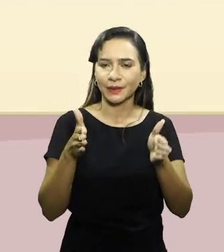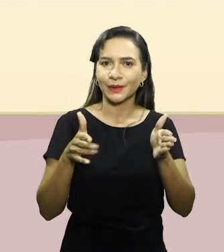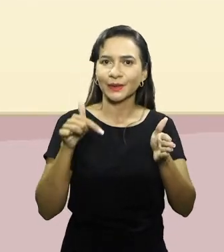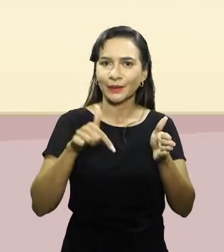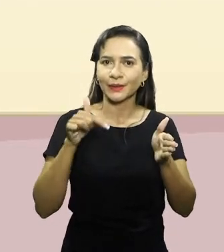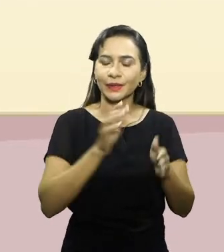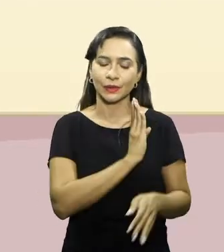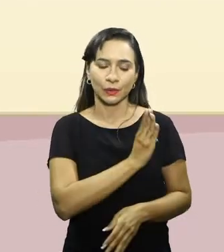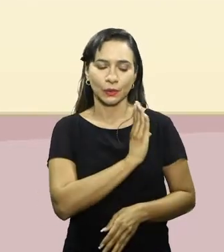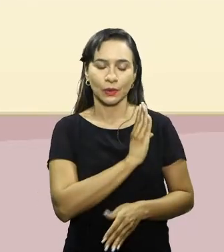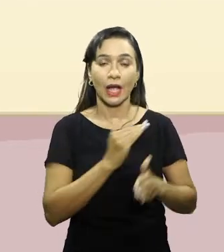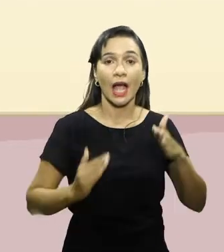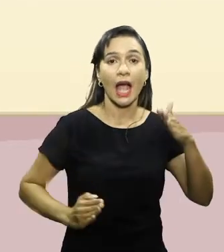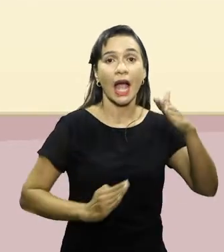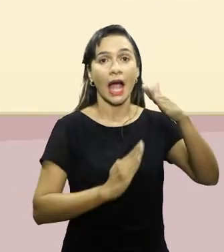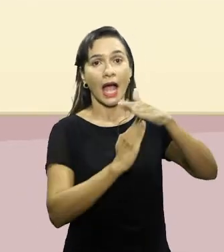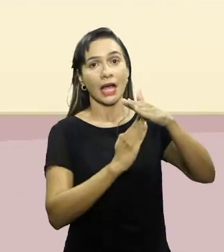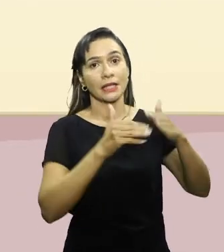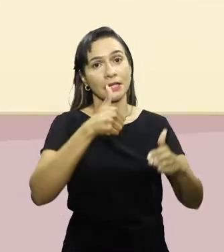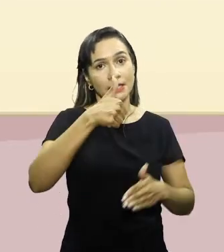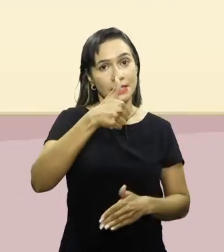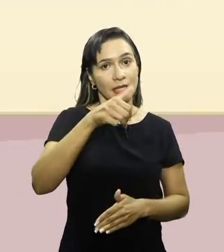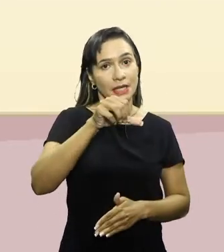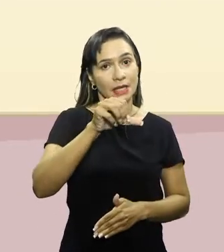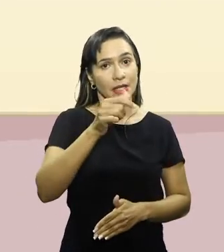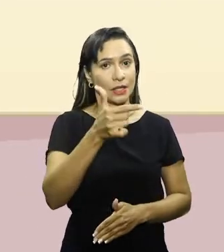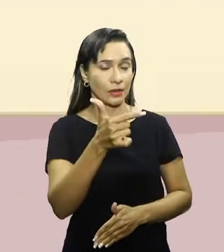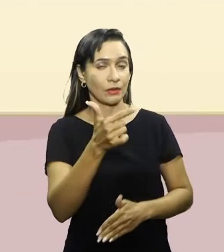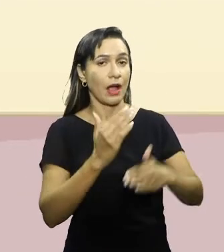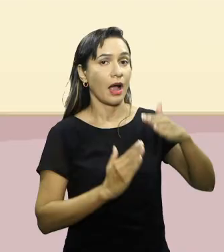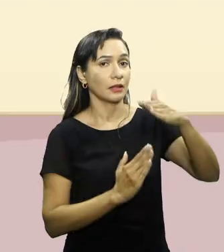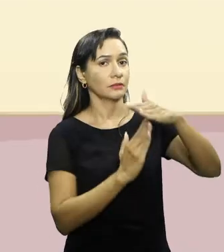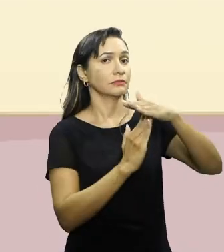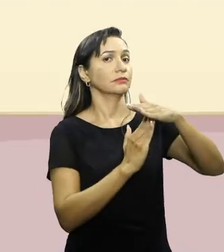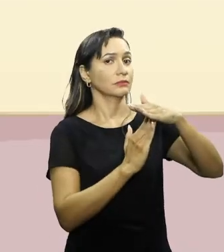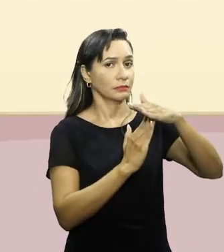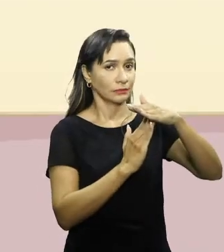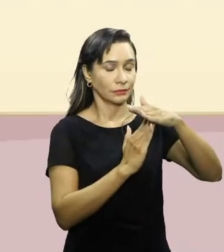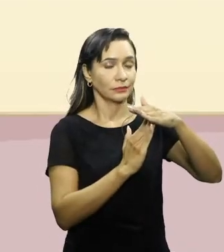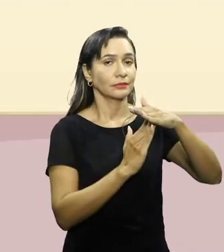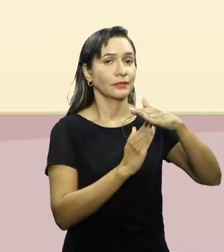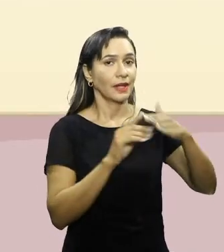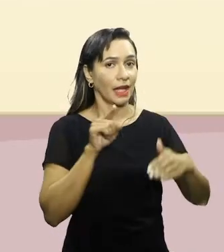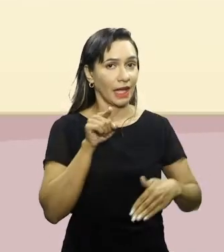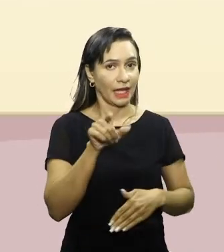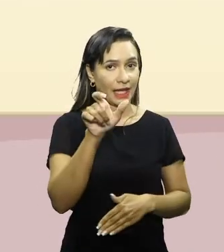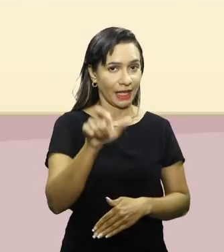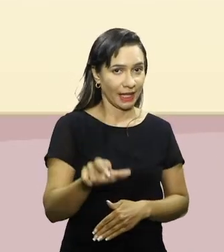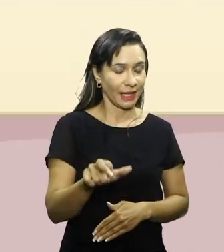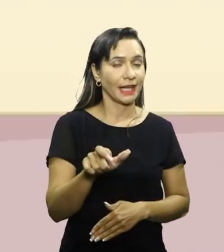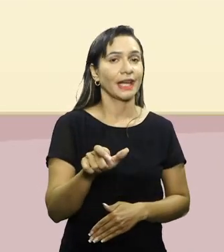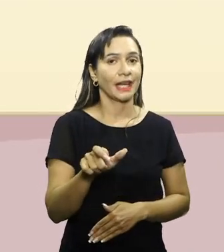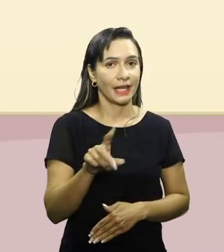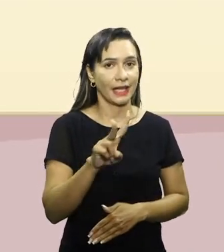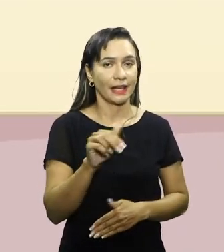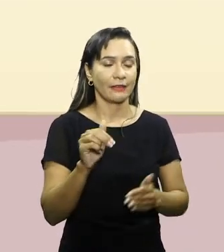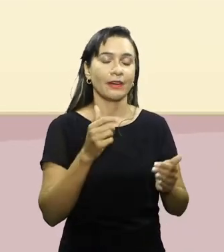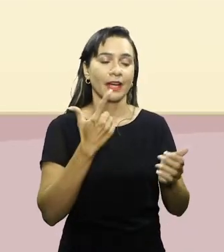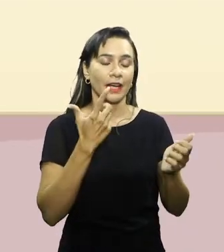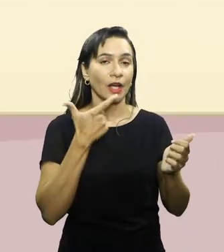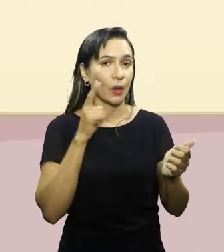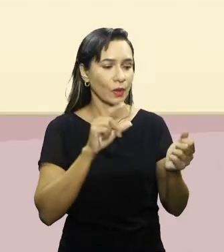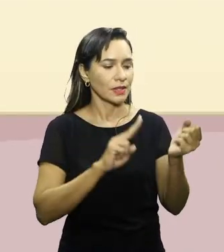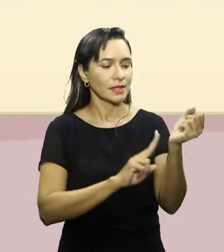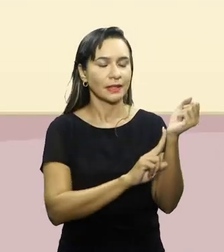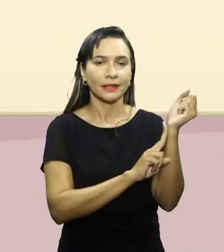sua frequência cardíaca chegue até 192 batimentos por minuto. Ou seja, João vai aplicar o método da palpação durante o exercício,